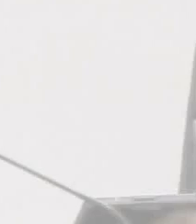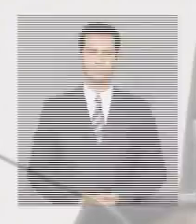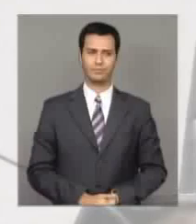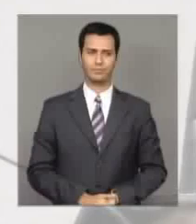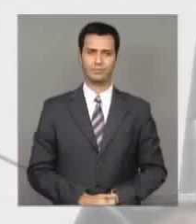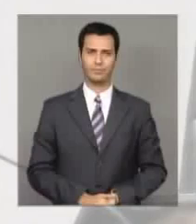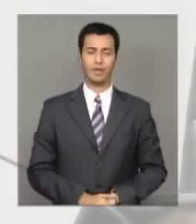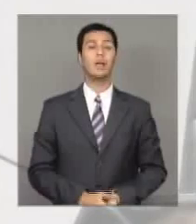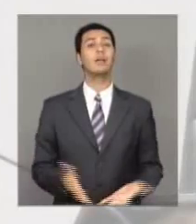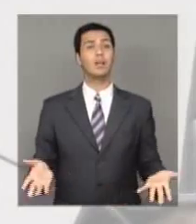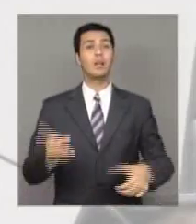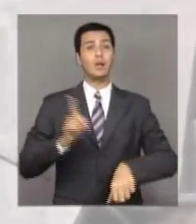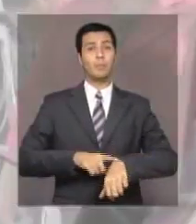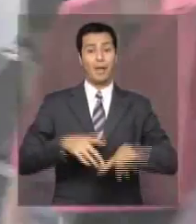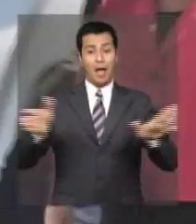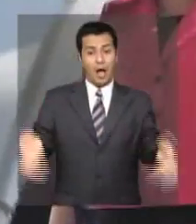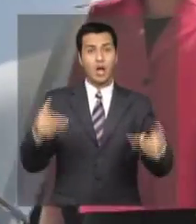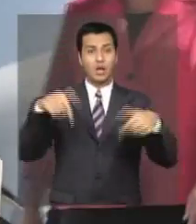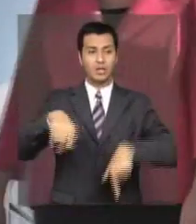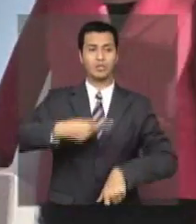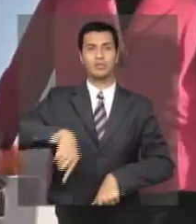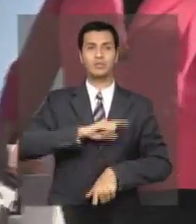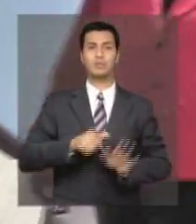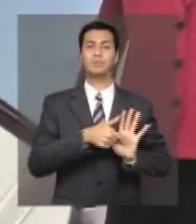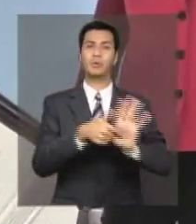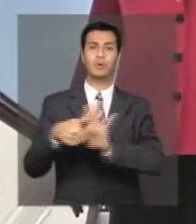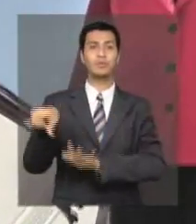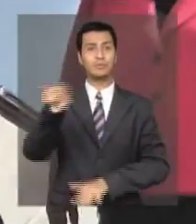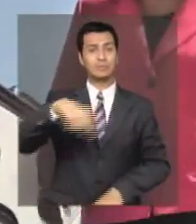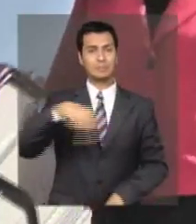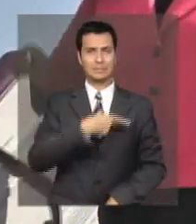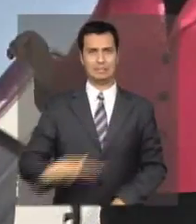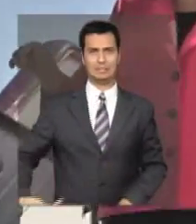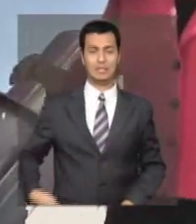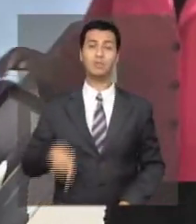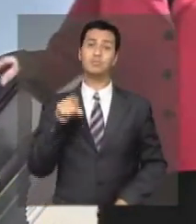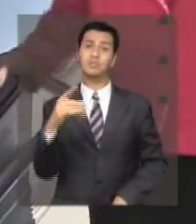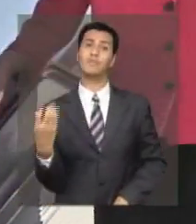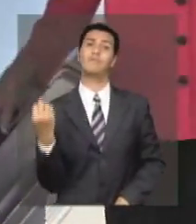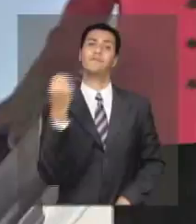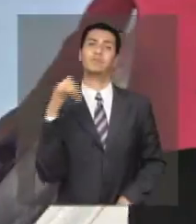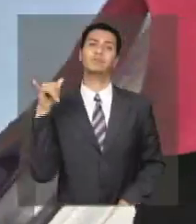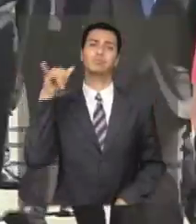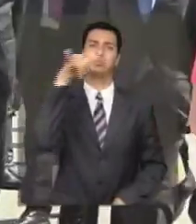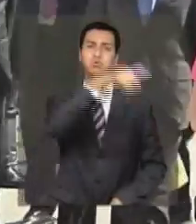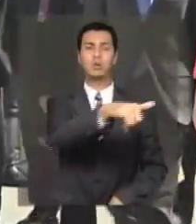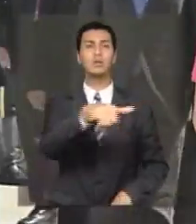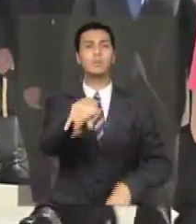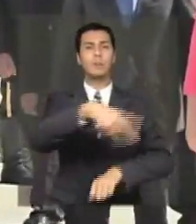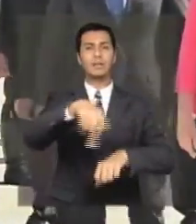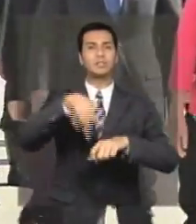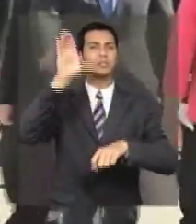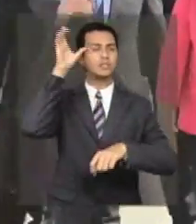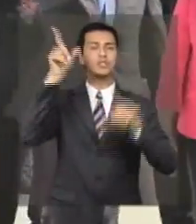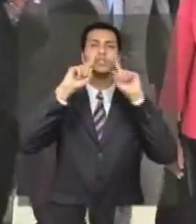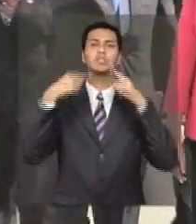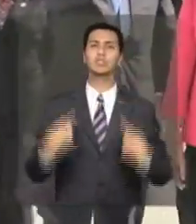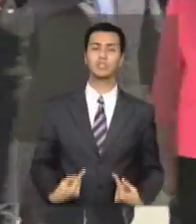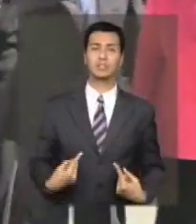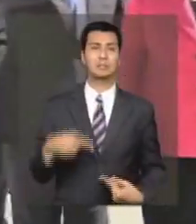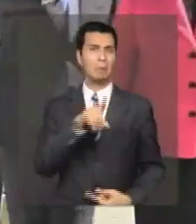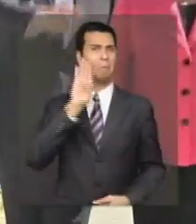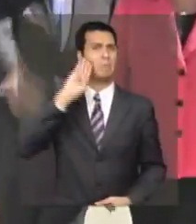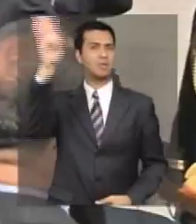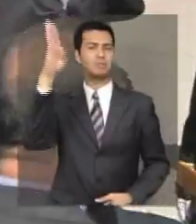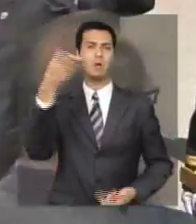Neste momento em que a nossa conversa está sendo transmitida, a senhora está na China, principal parceira comercial do Brasil. O que podemos esperar